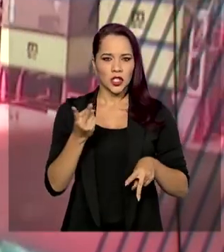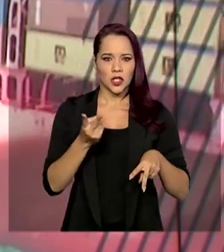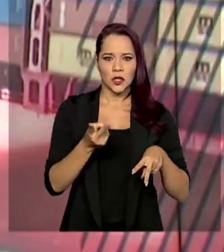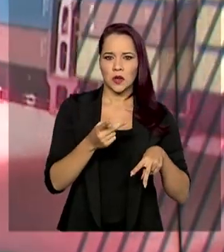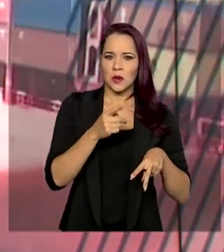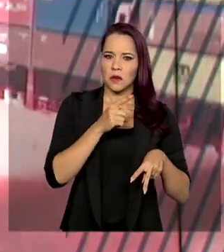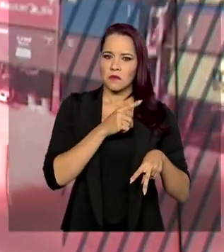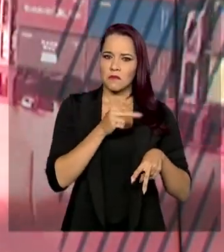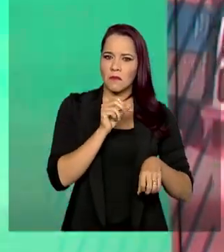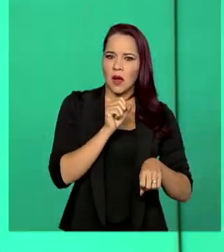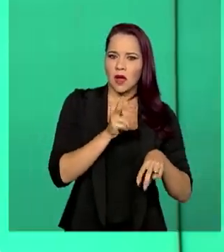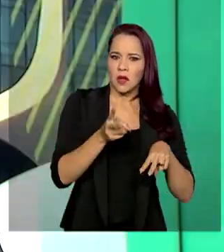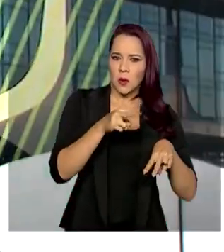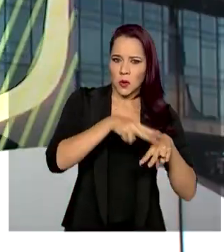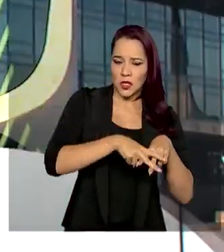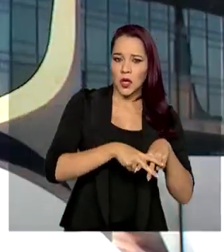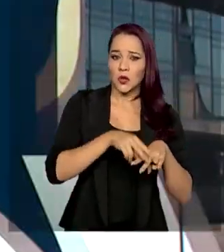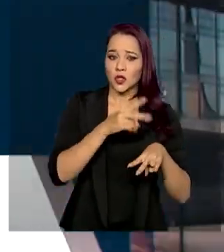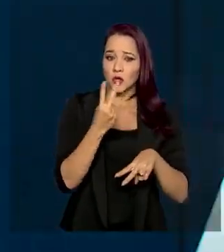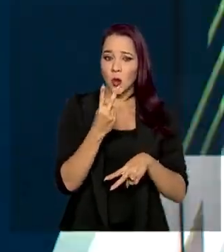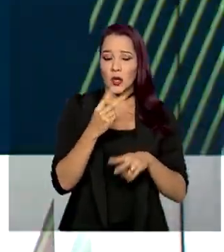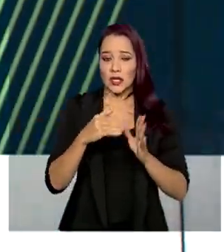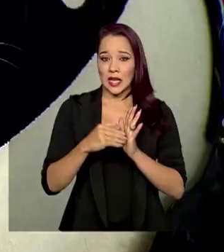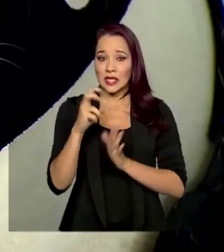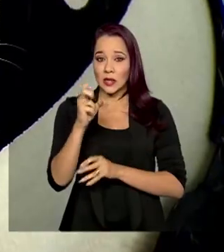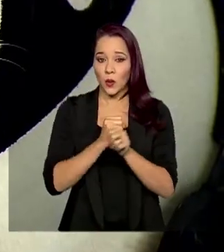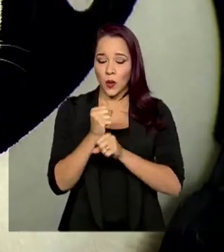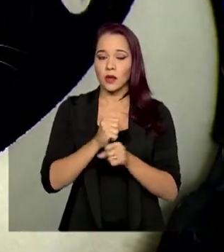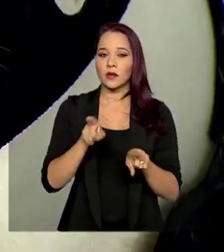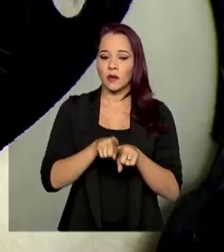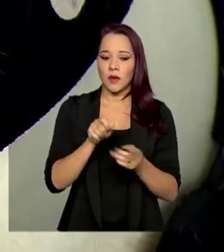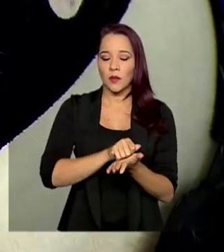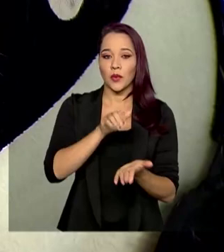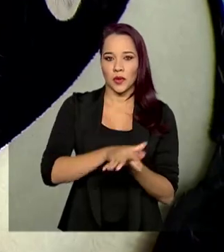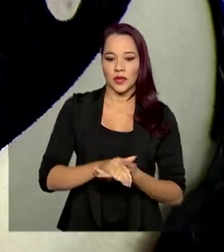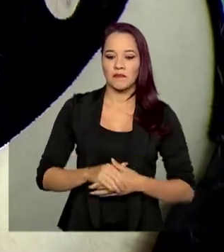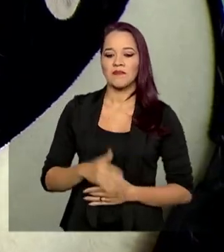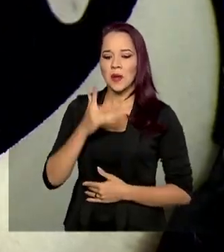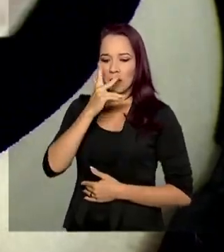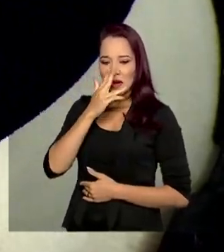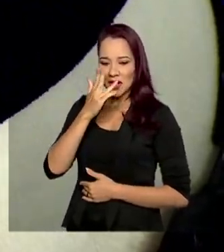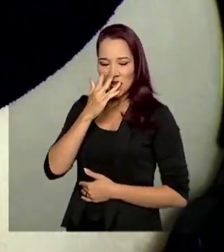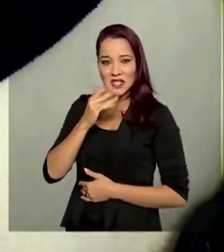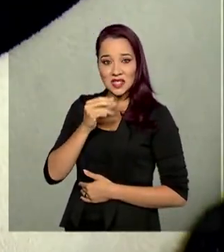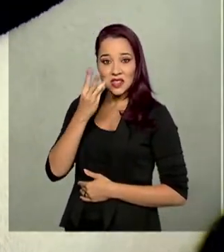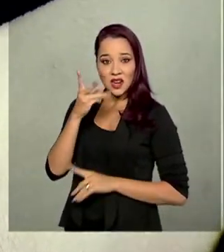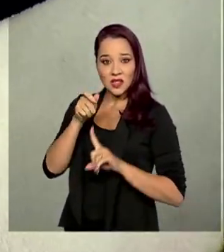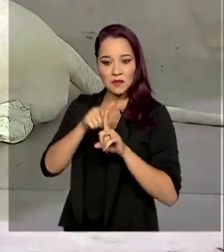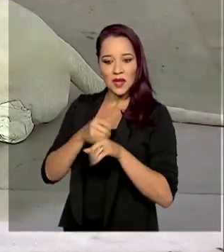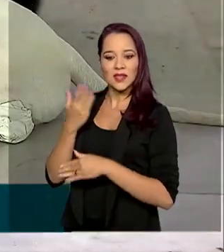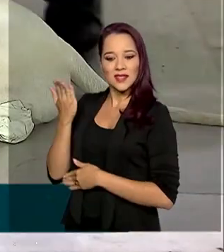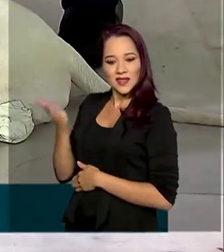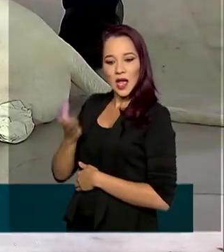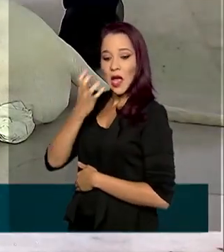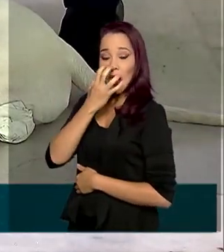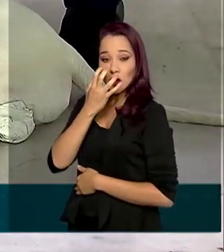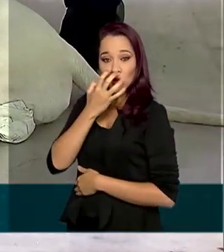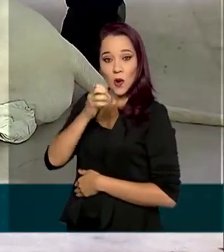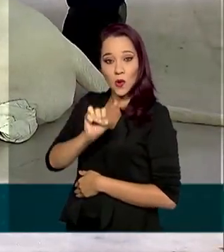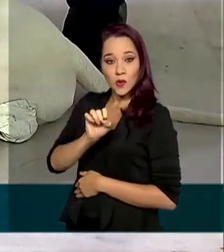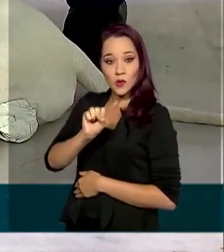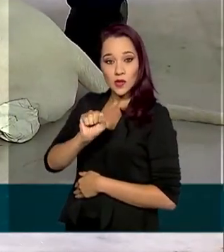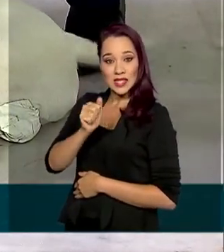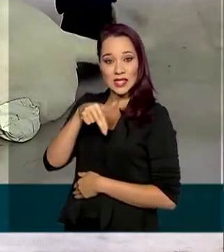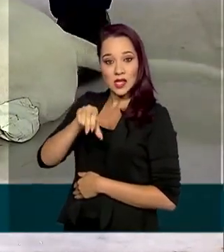de dois a cinco anos, além de multa. Nem parece que há apenas três meses o Sansão sofreu um ataque